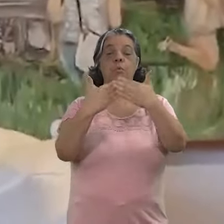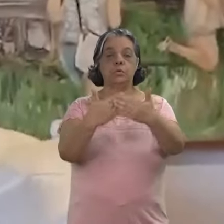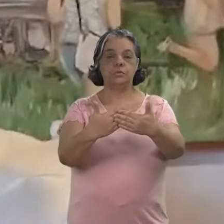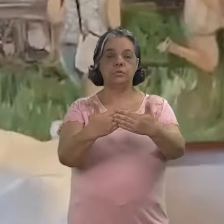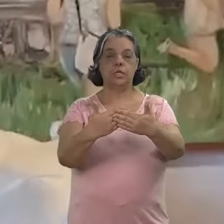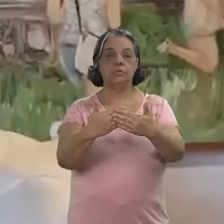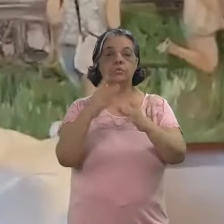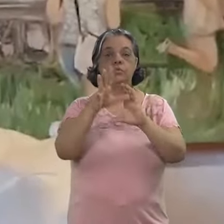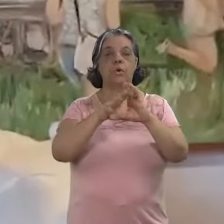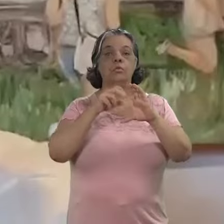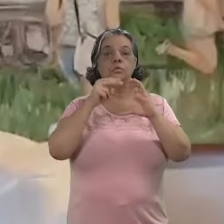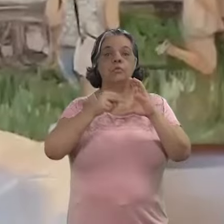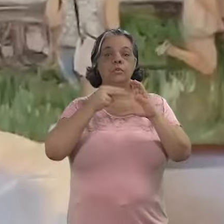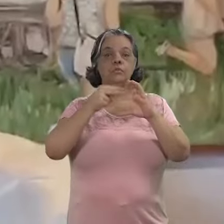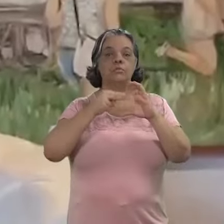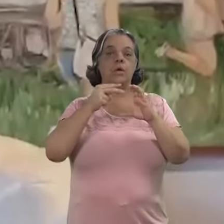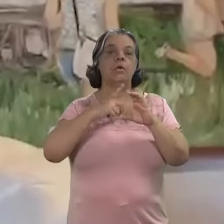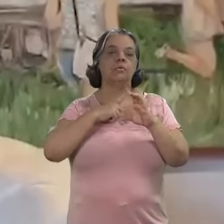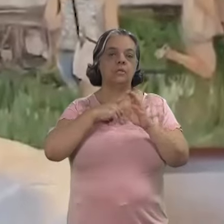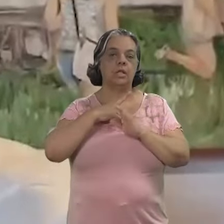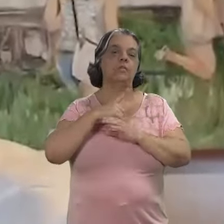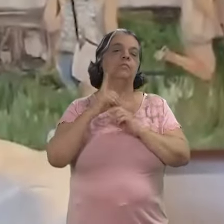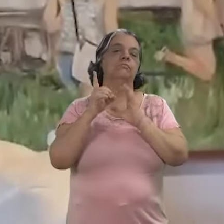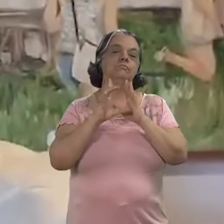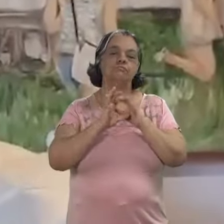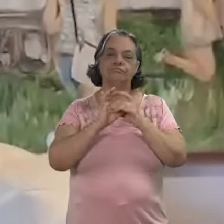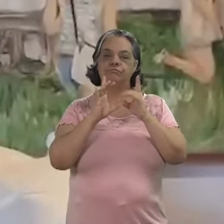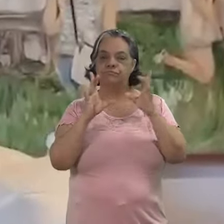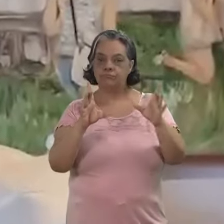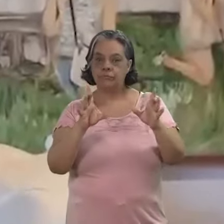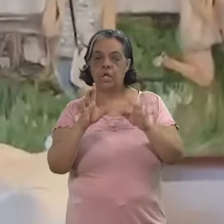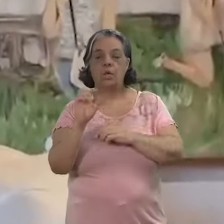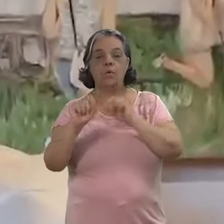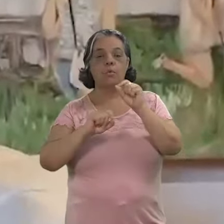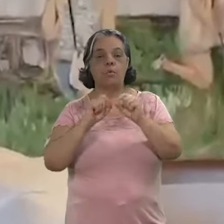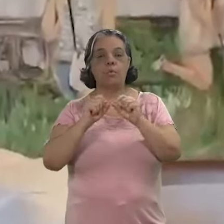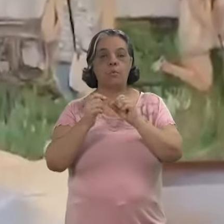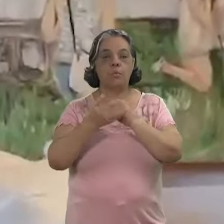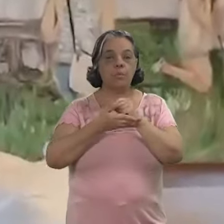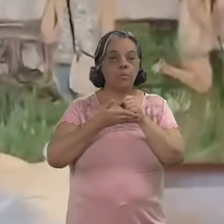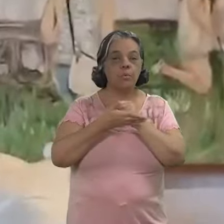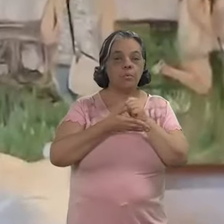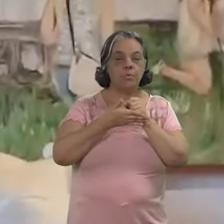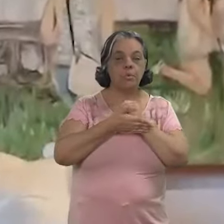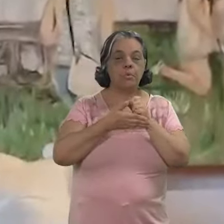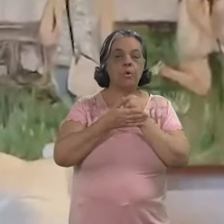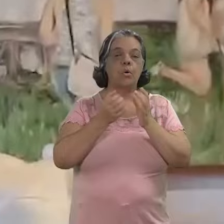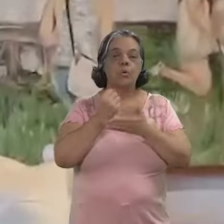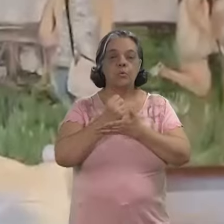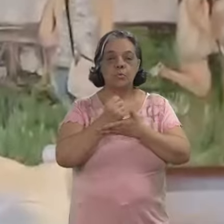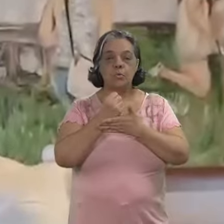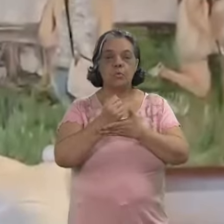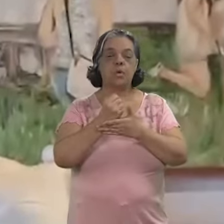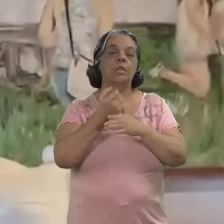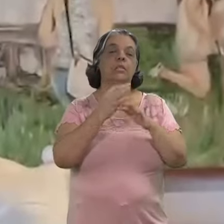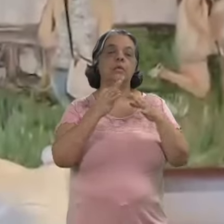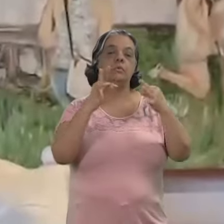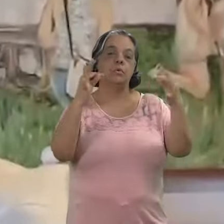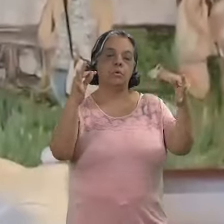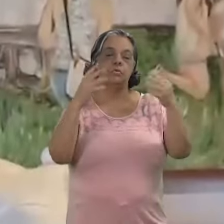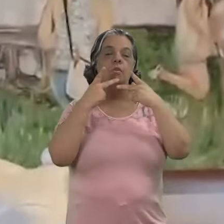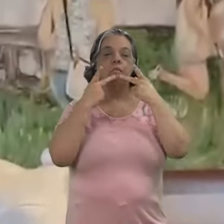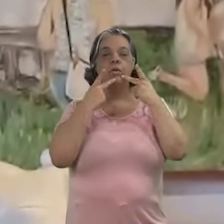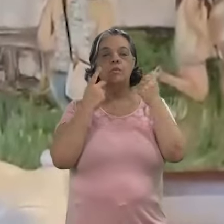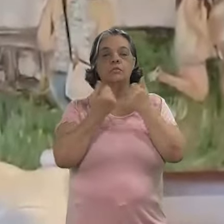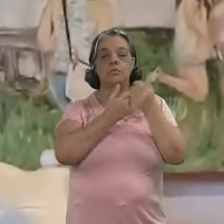processo do audiovisual passou por uma grande democratização que tem como pano de fundo principalmente o suporte tecnológico.